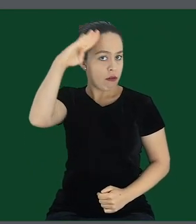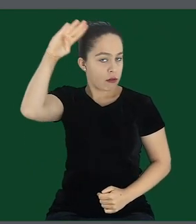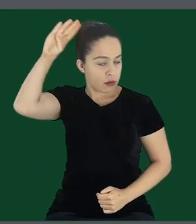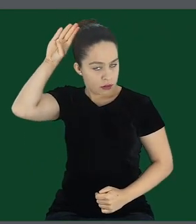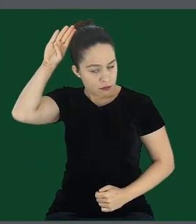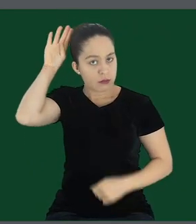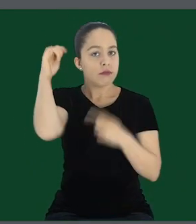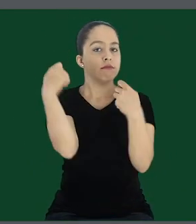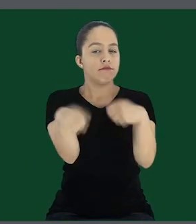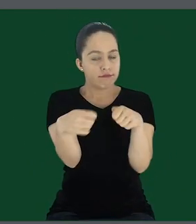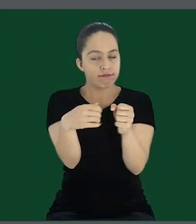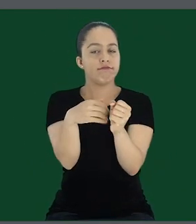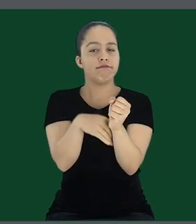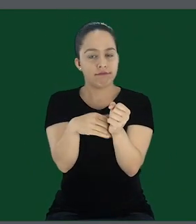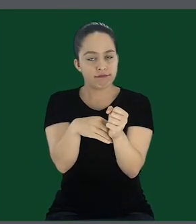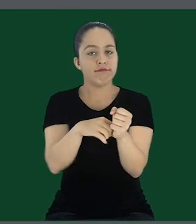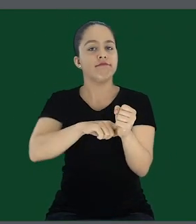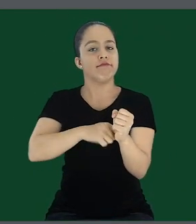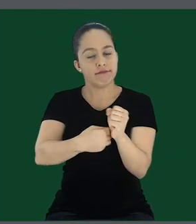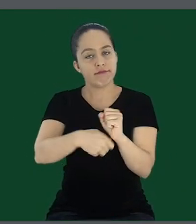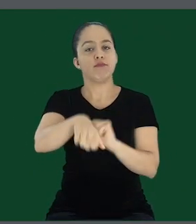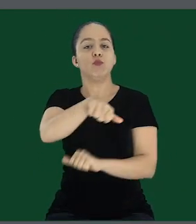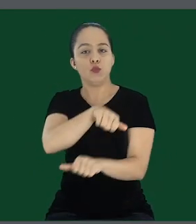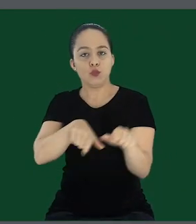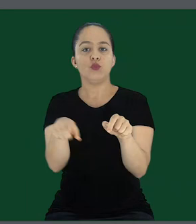alterar sua senha também neste ambiente.